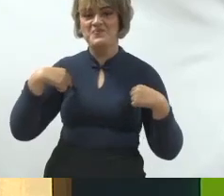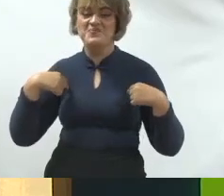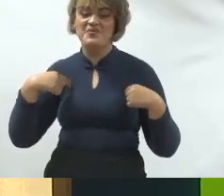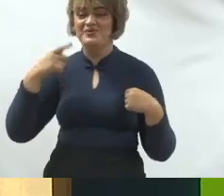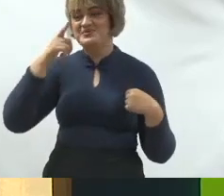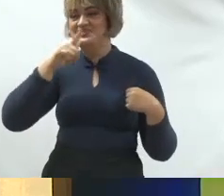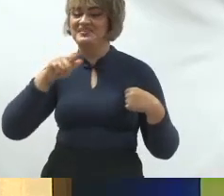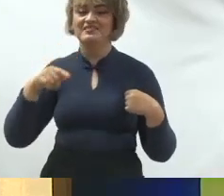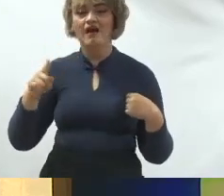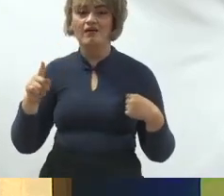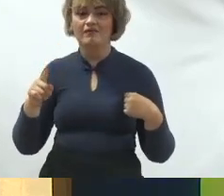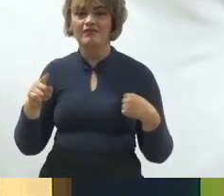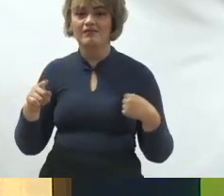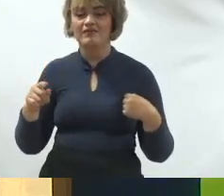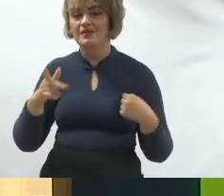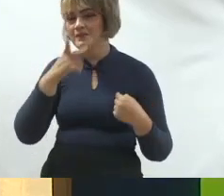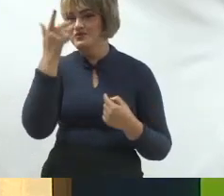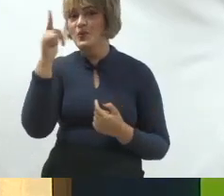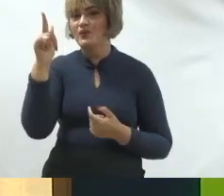né? De qualidade.